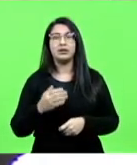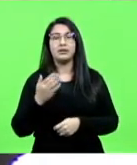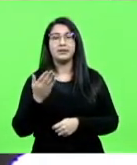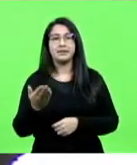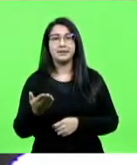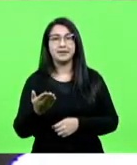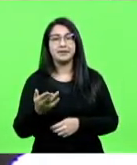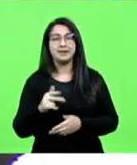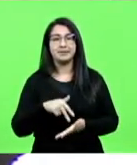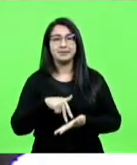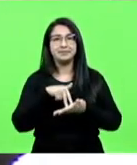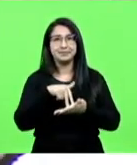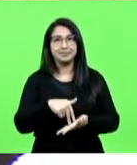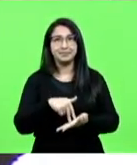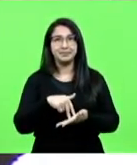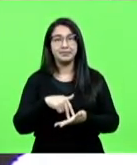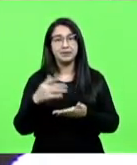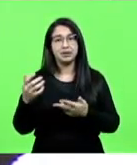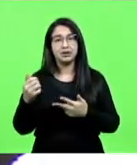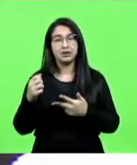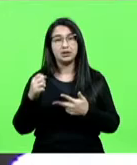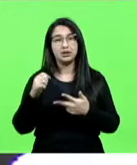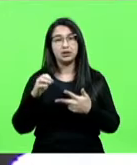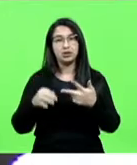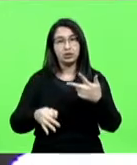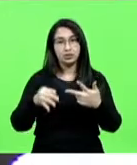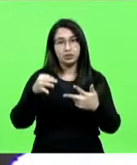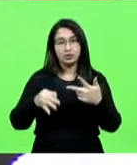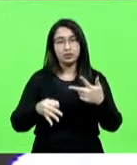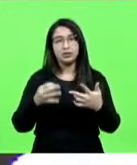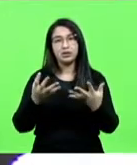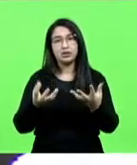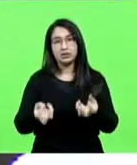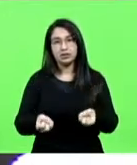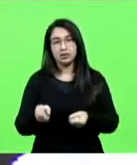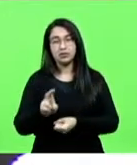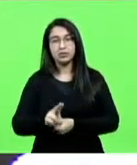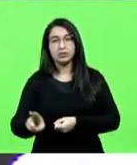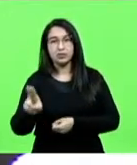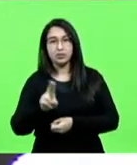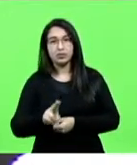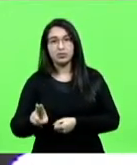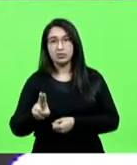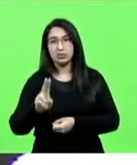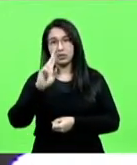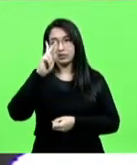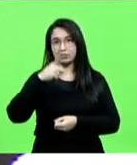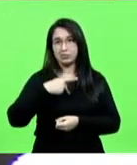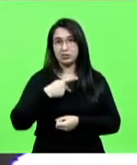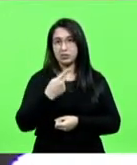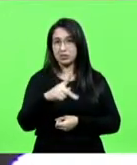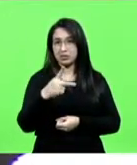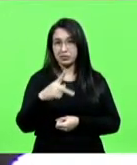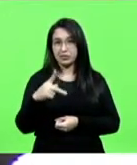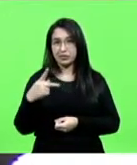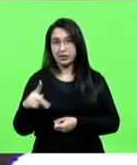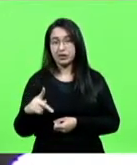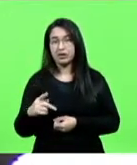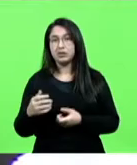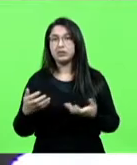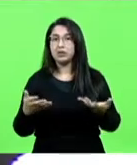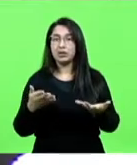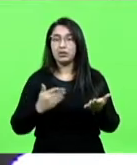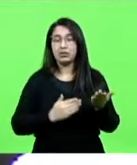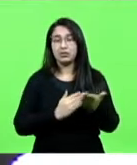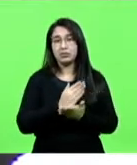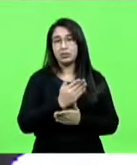posicionamento ali que o próprio judiciário acabou acatando isso aí mesmo, assim, por conta própria. Então, gente vai estar aqui aprovando uma